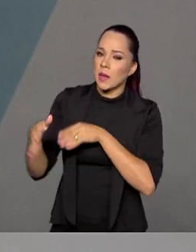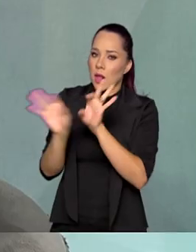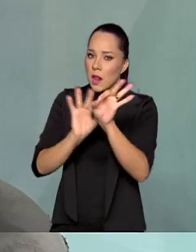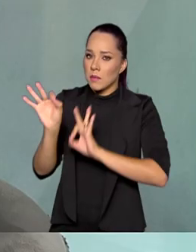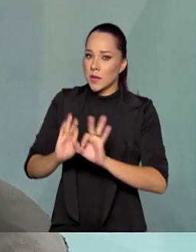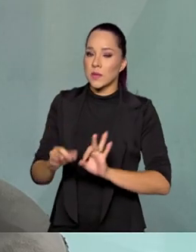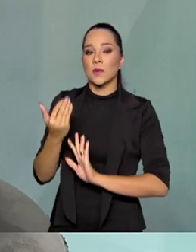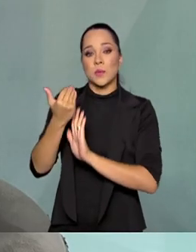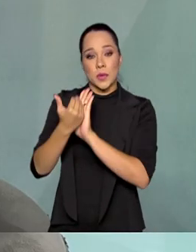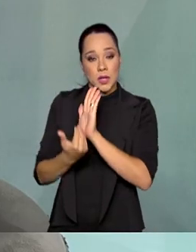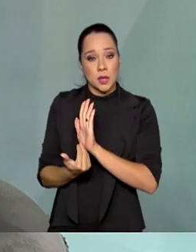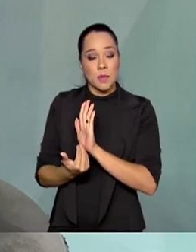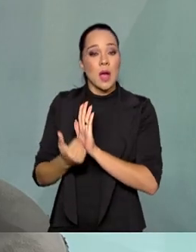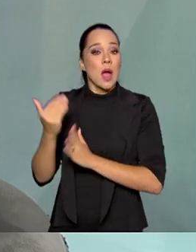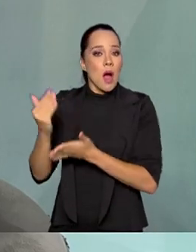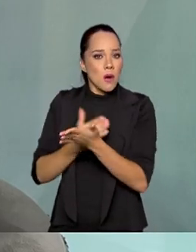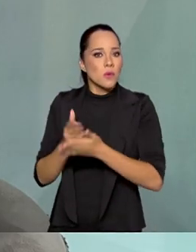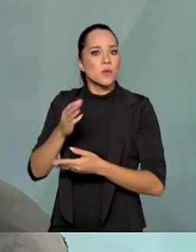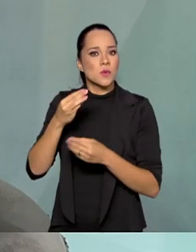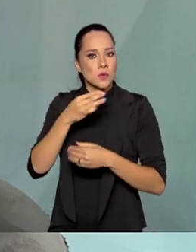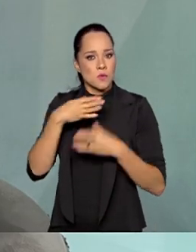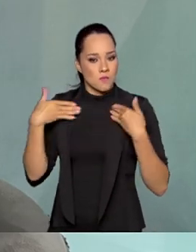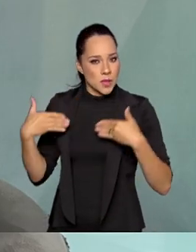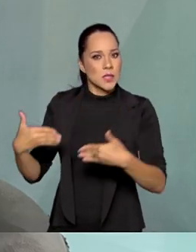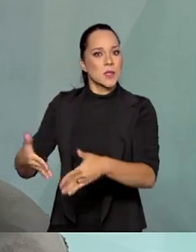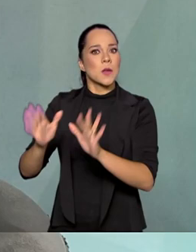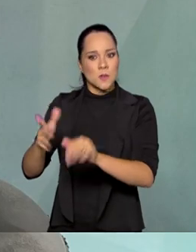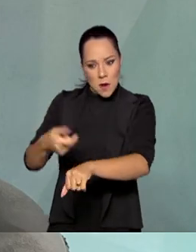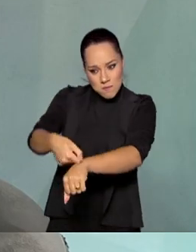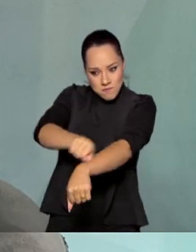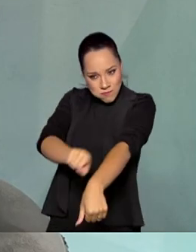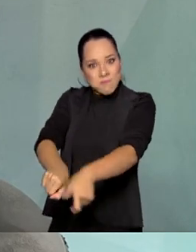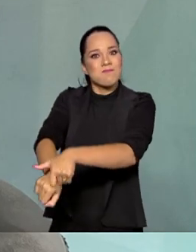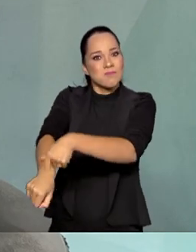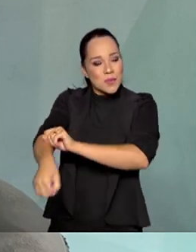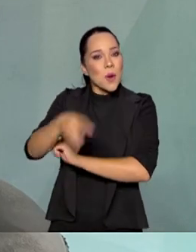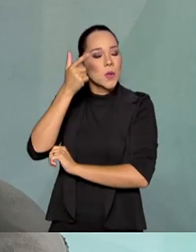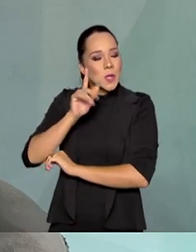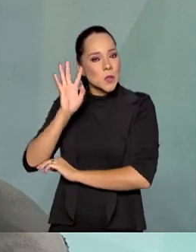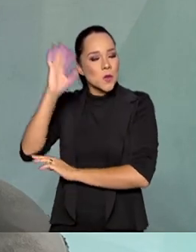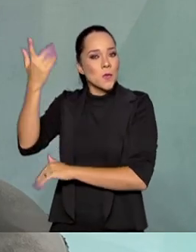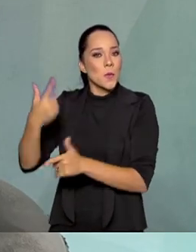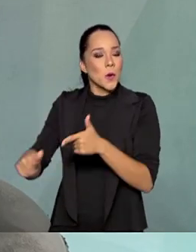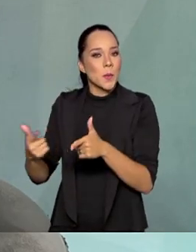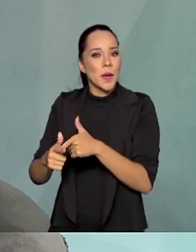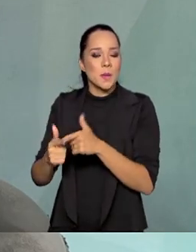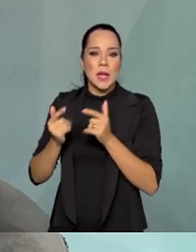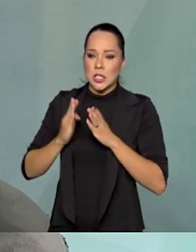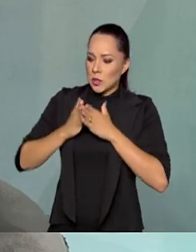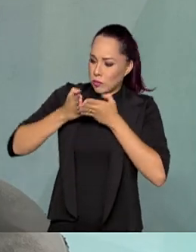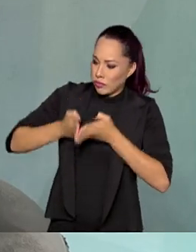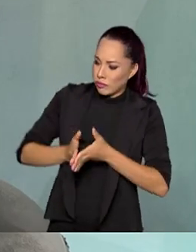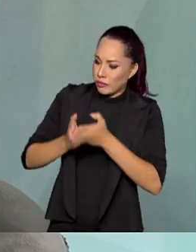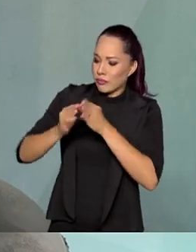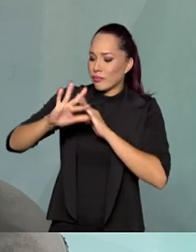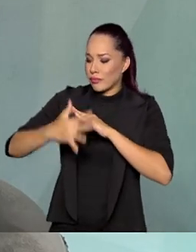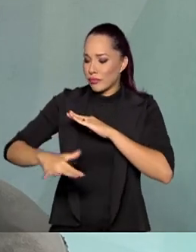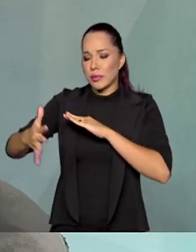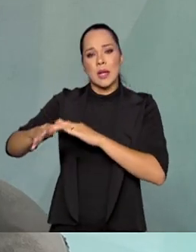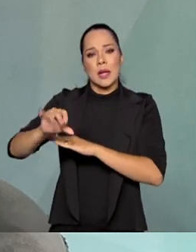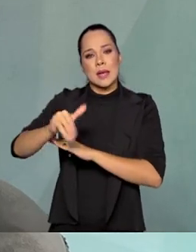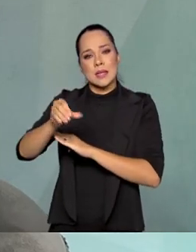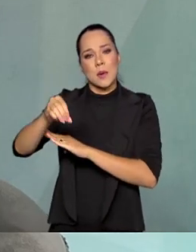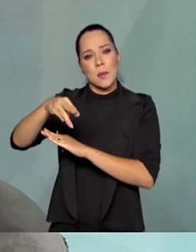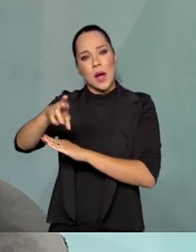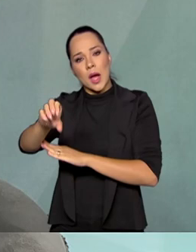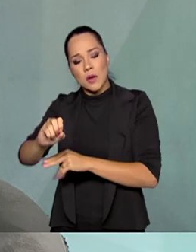programa. Alguns ministérios já estão de mangas arregaçadas, por exemplo, para resolver o problema da travessia da Bahia de São Marcos, para